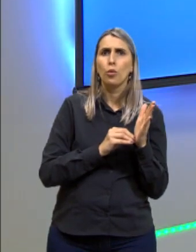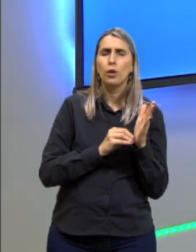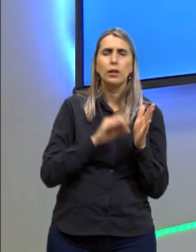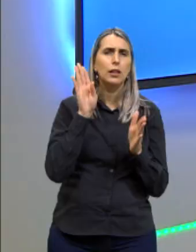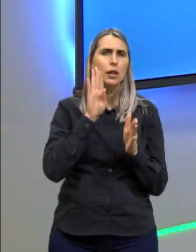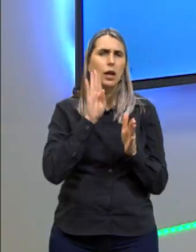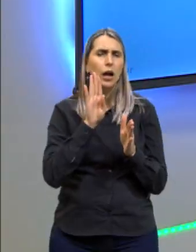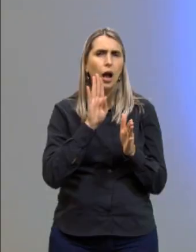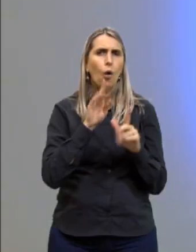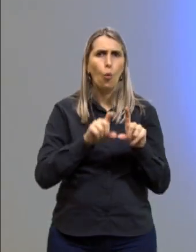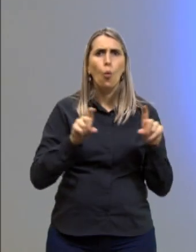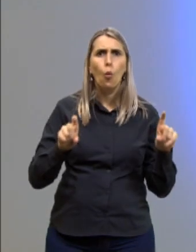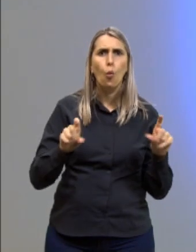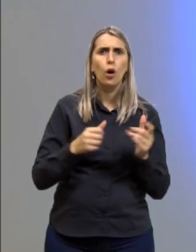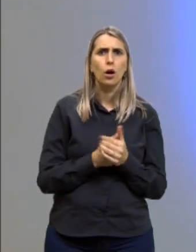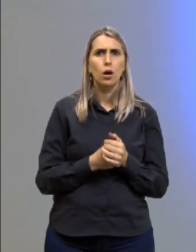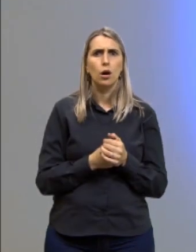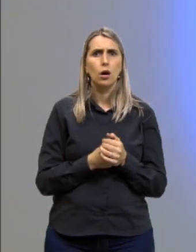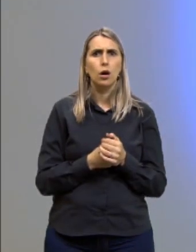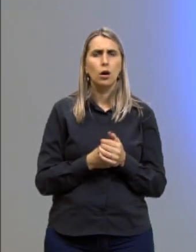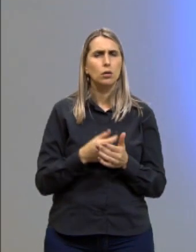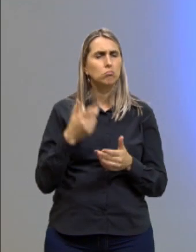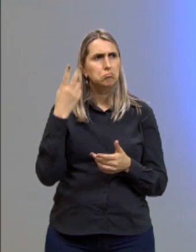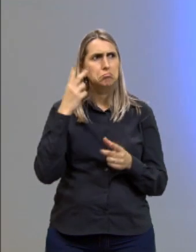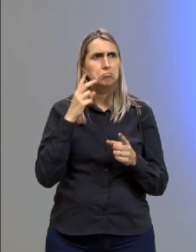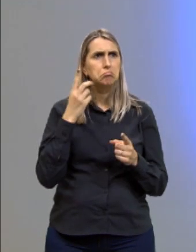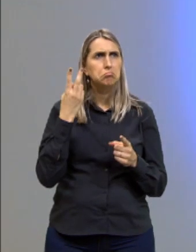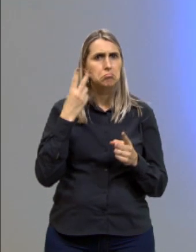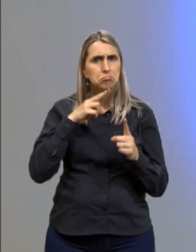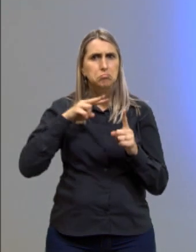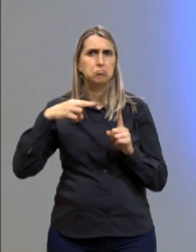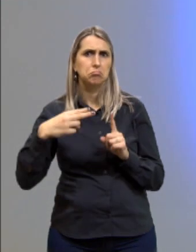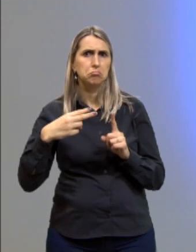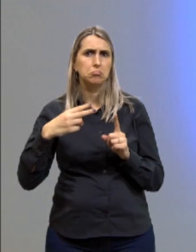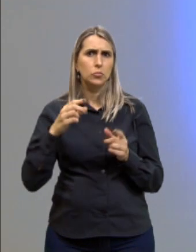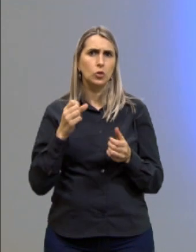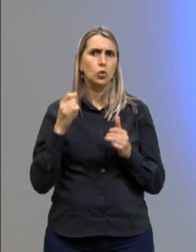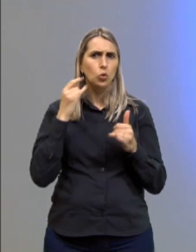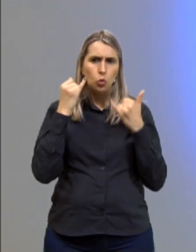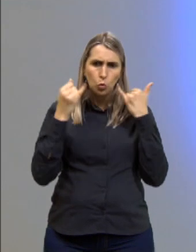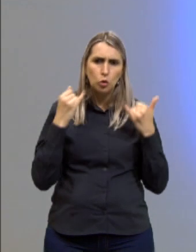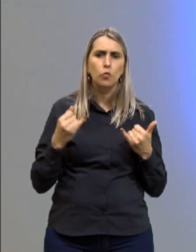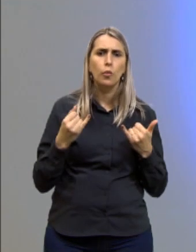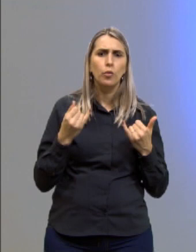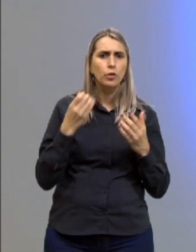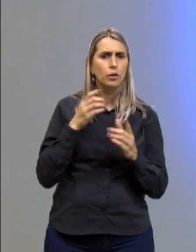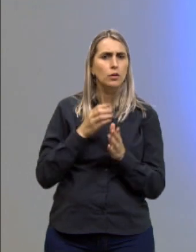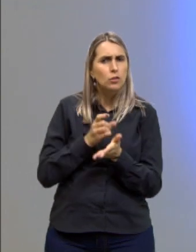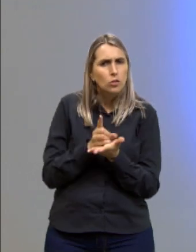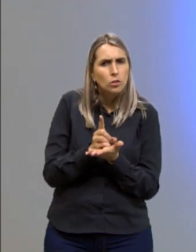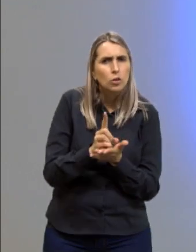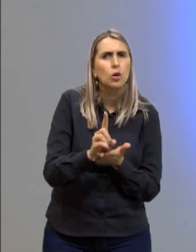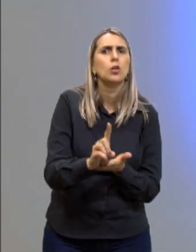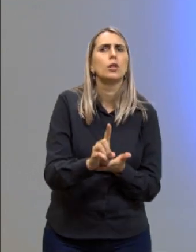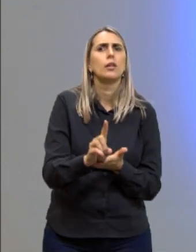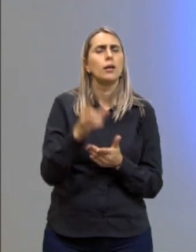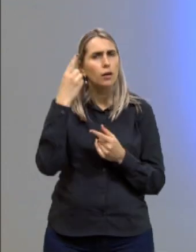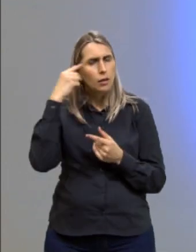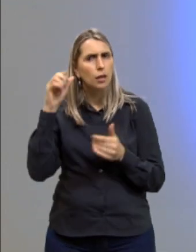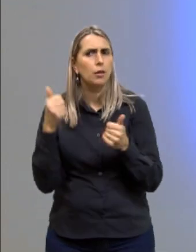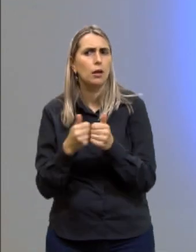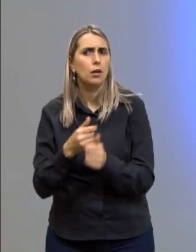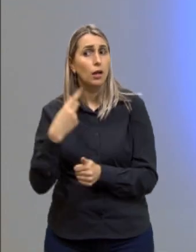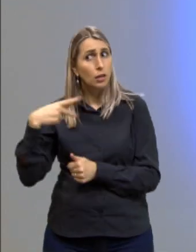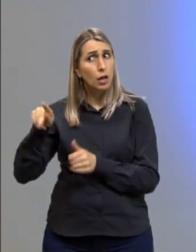tópico dele. E aí ele coloca, tendo em vista que o algoritmo direciona o indivíduo às ideias próximas às